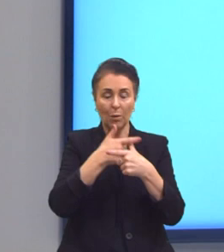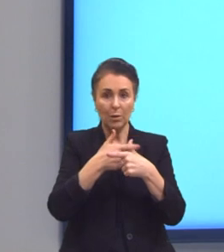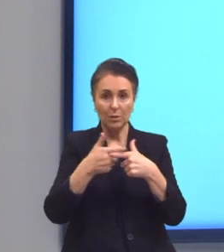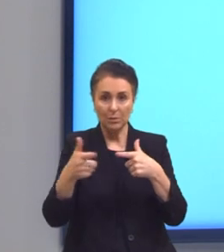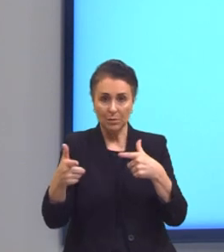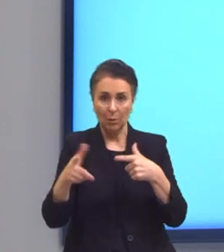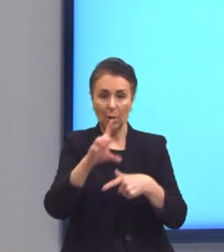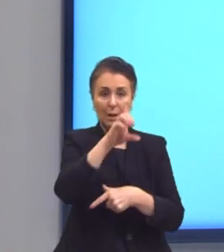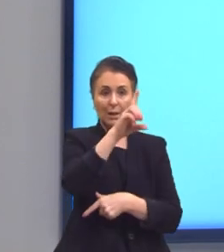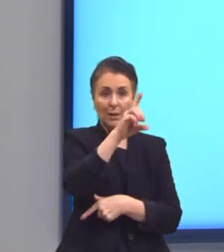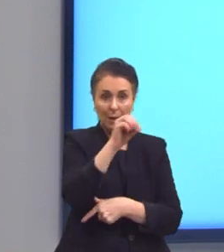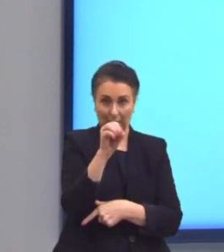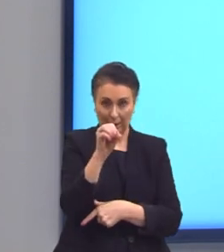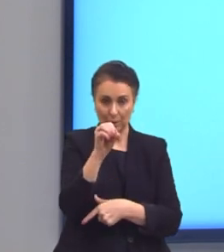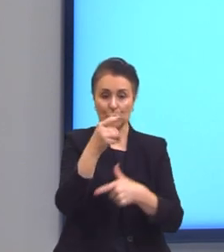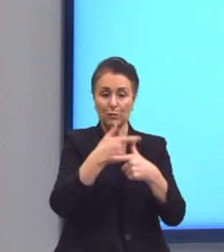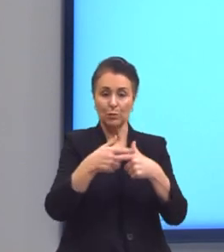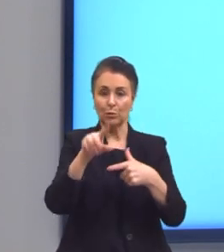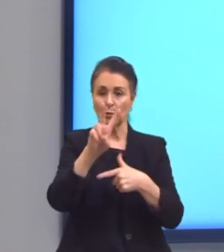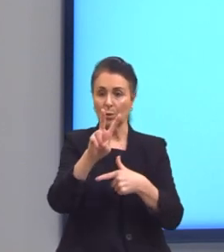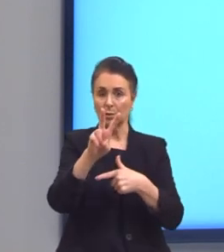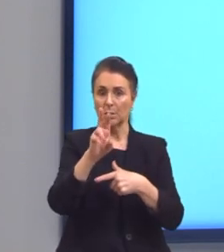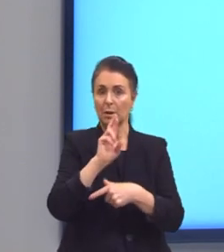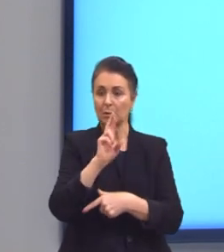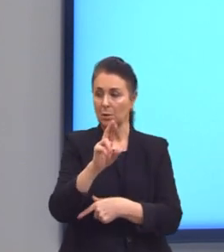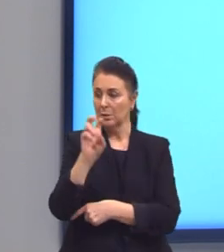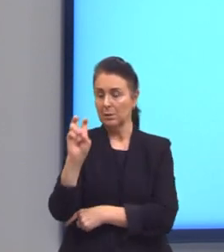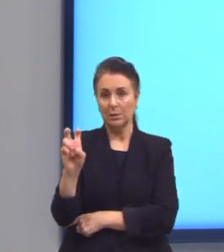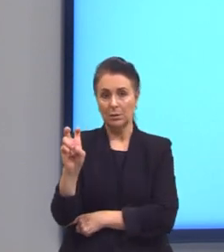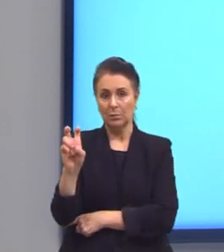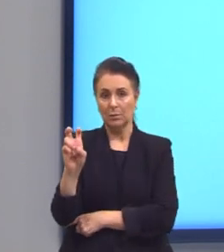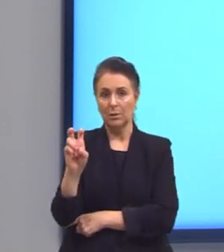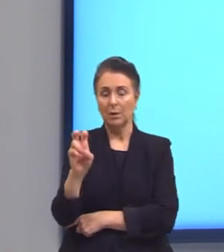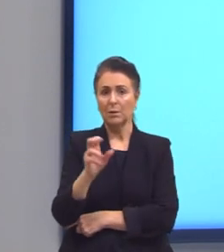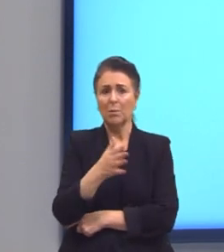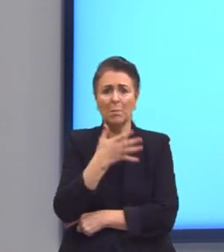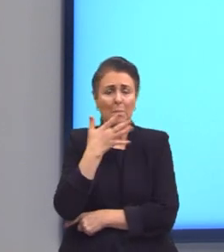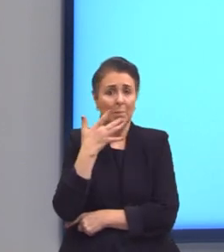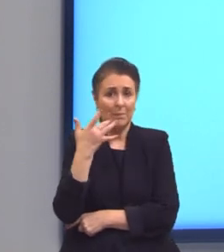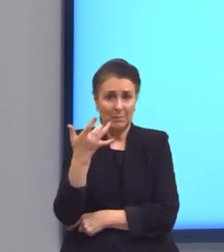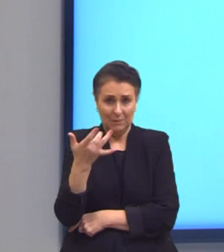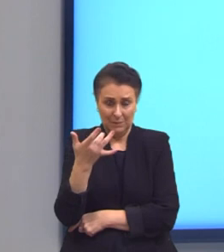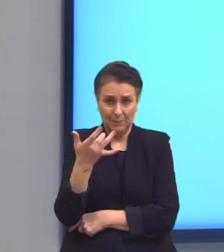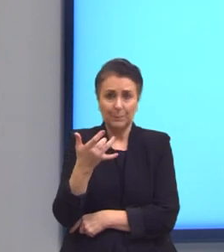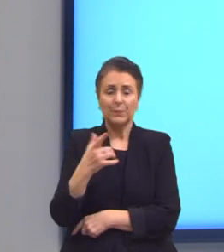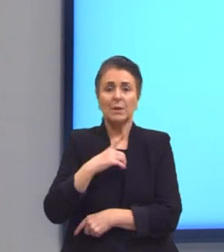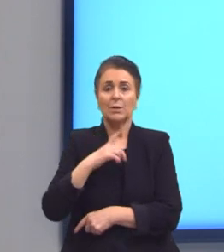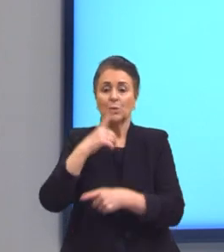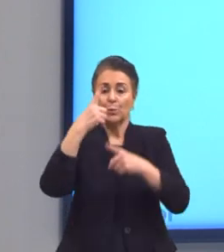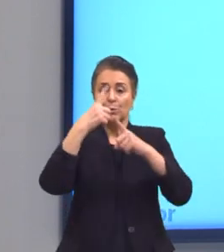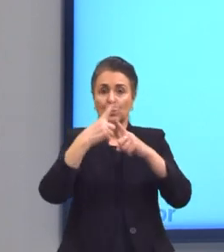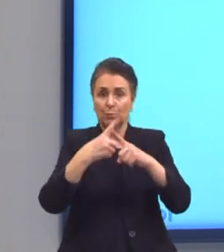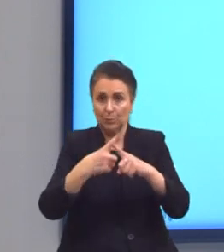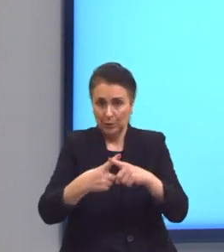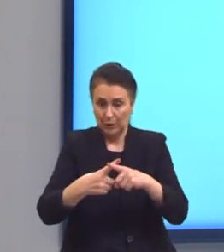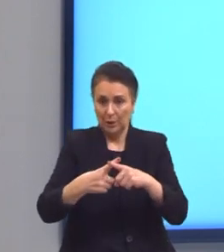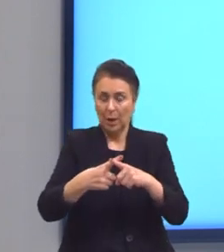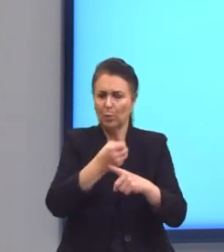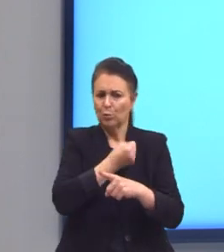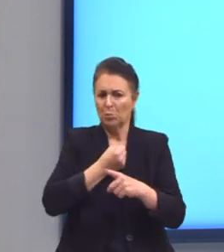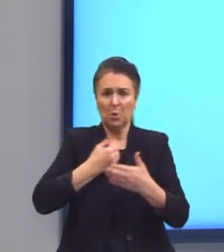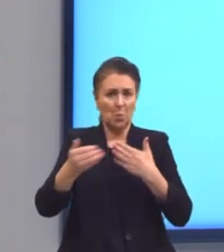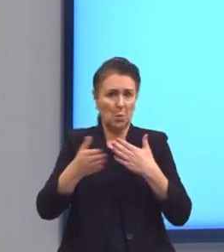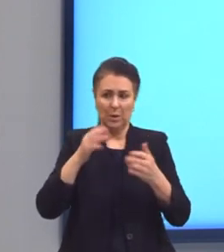de 10 por 2. Então, frequentemente é mais fácil, quando a gente vai multiplicar um número por 5,